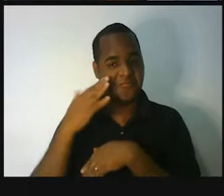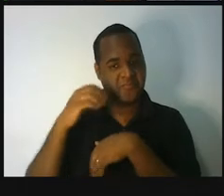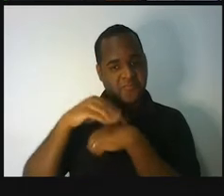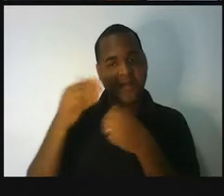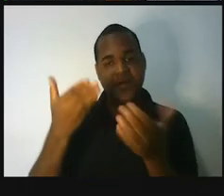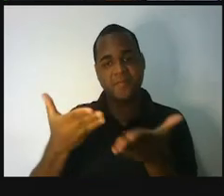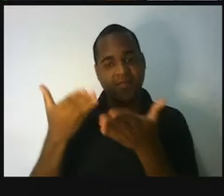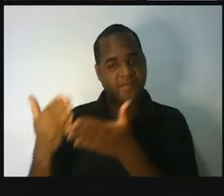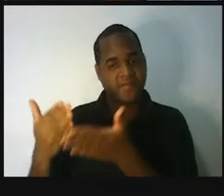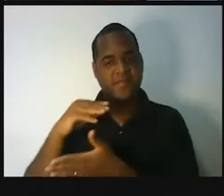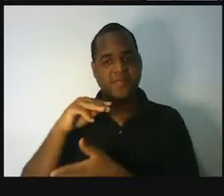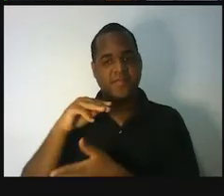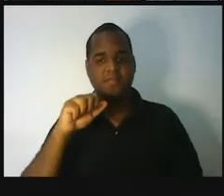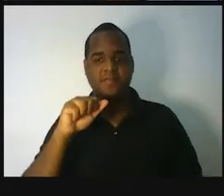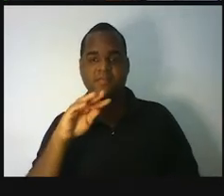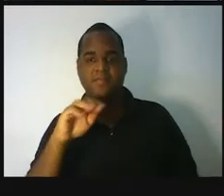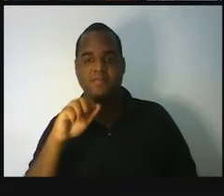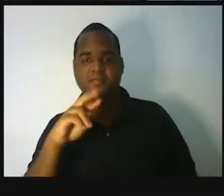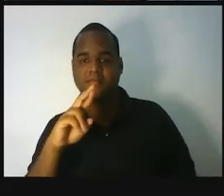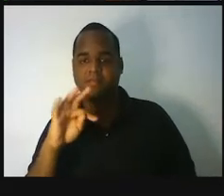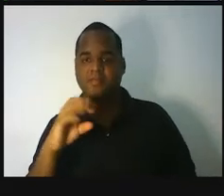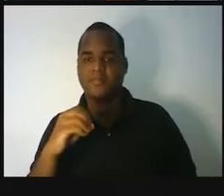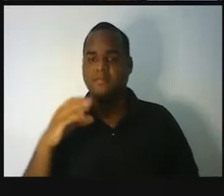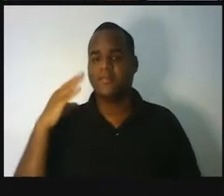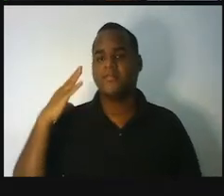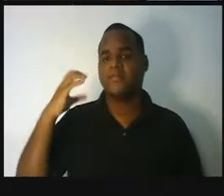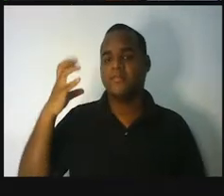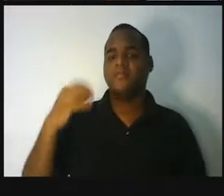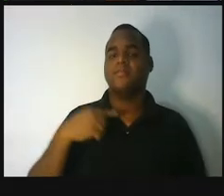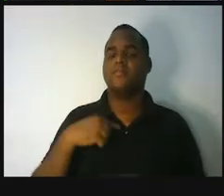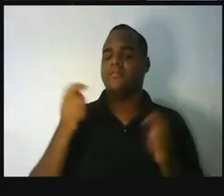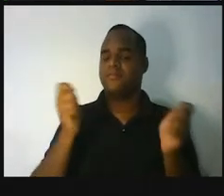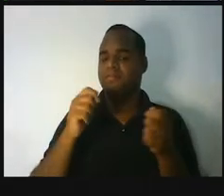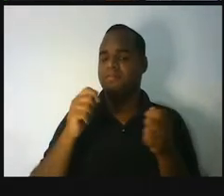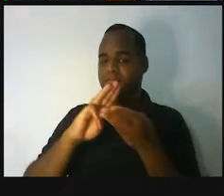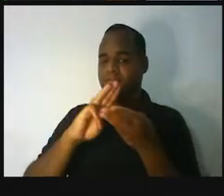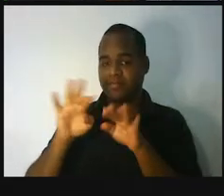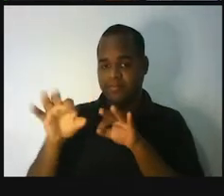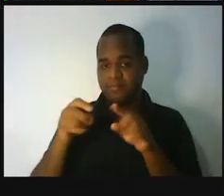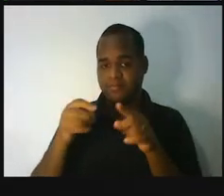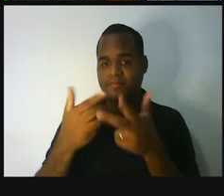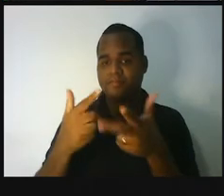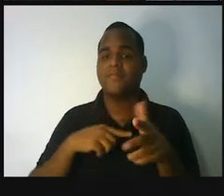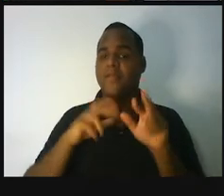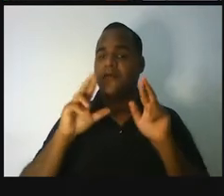Matematicast, o podcast que vai te apresentar a matemática de um jeitinho diferente.